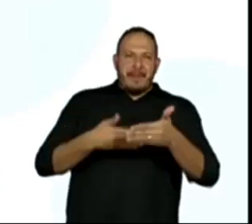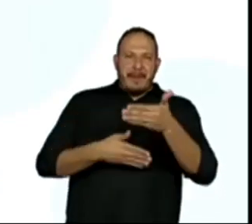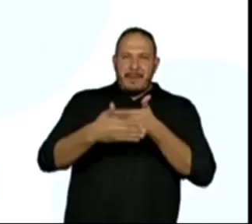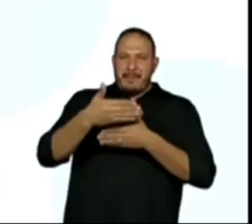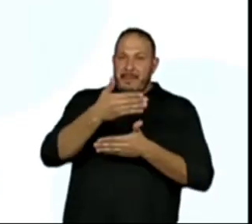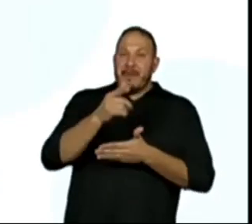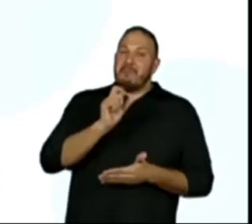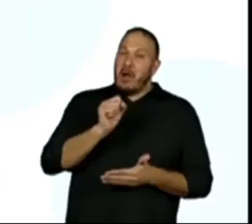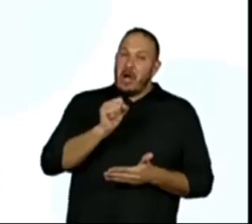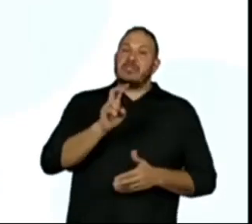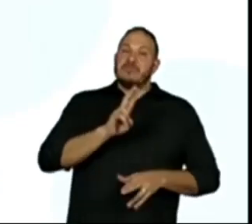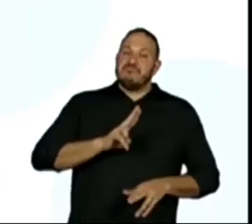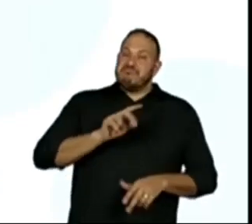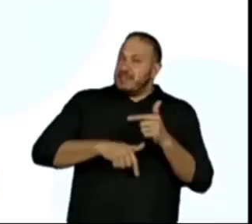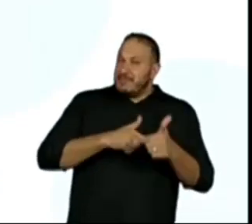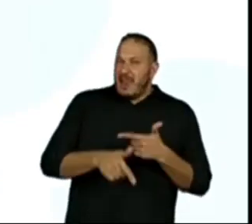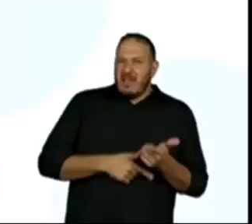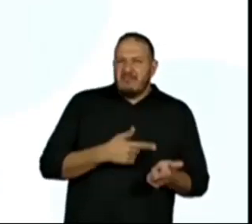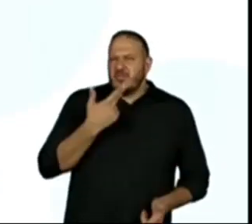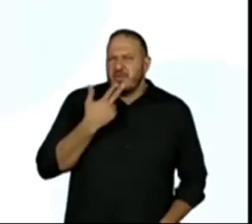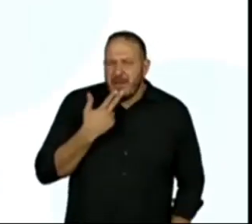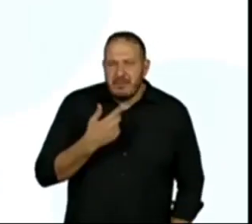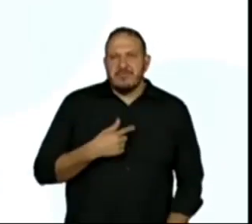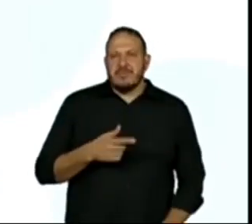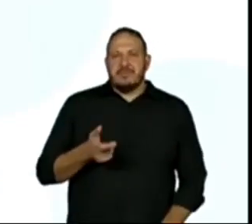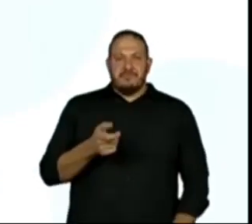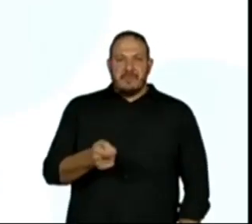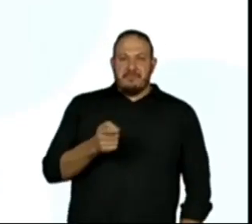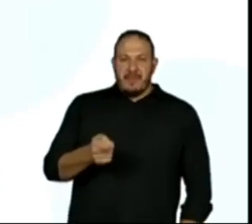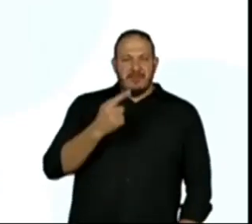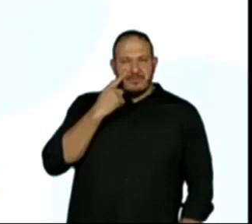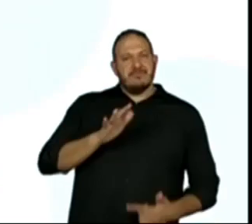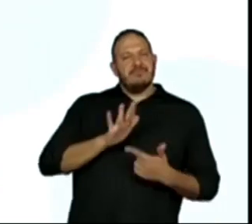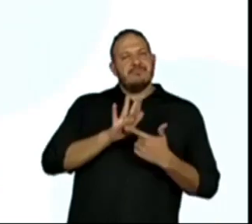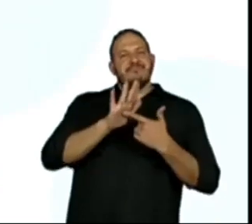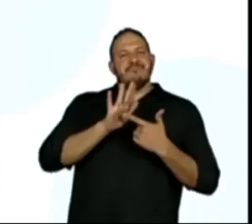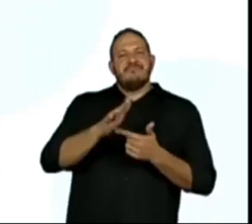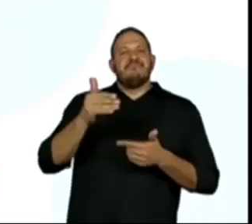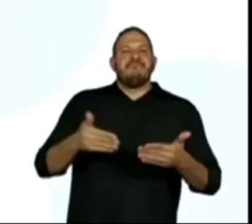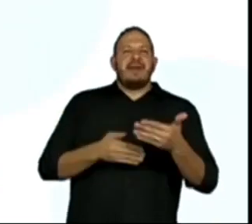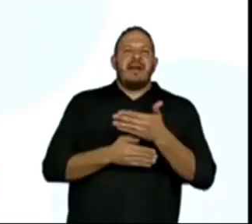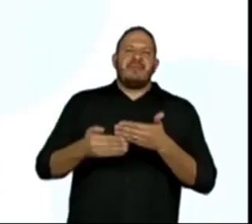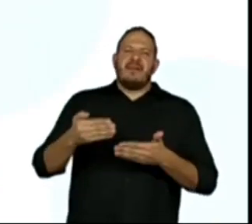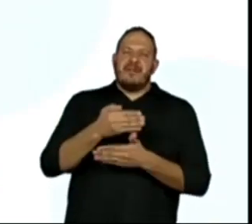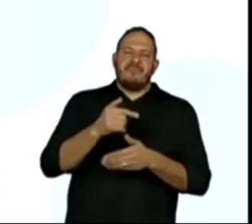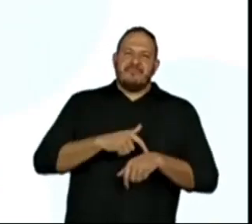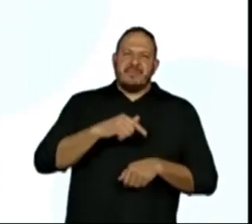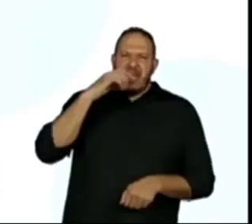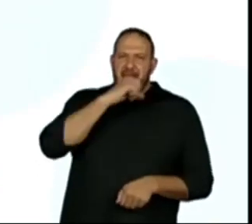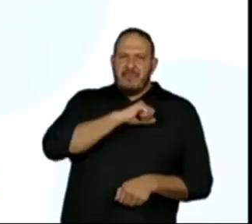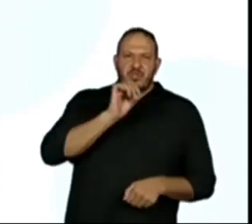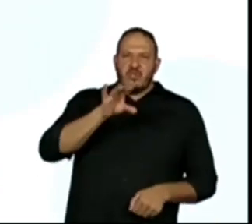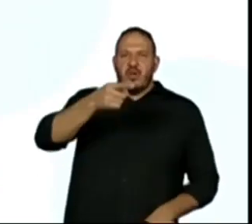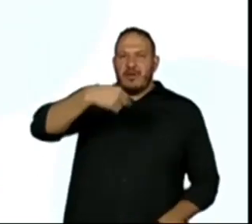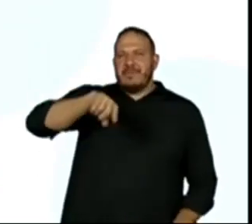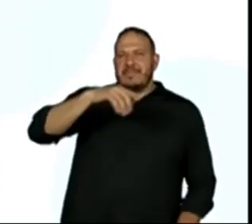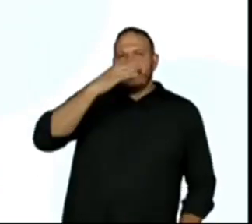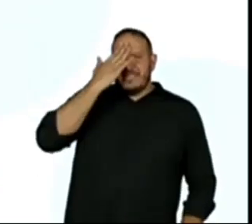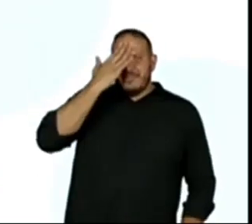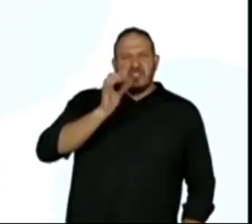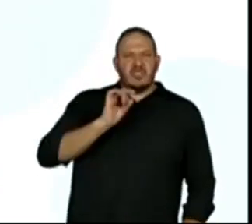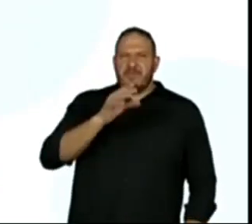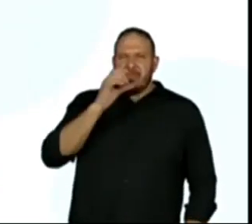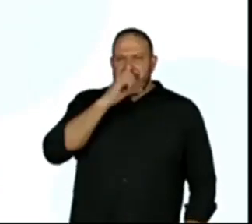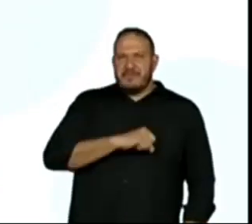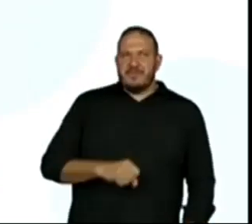vocês podem trabalhar. normal. Eu vou passar aqui para vocês verem como ficou o resultado reunindo todos os textos. Aqui é bem